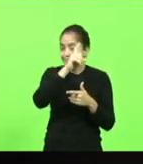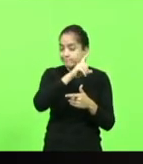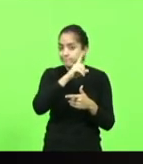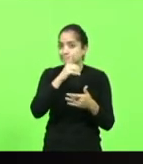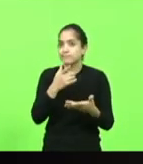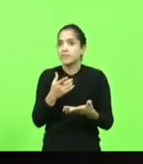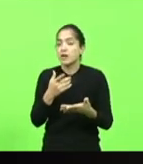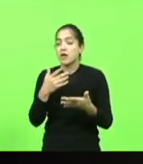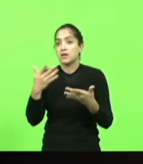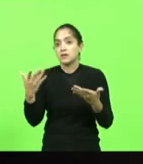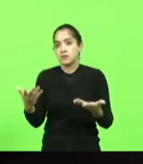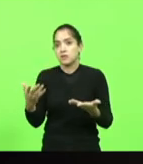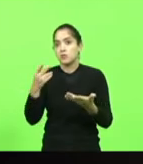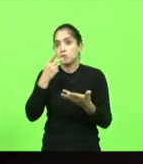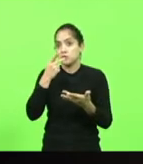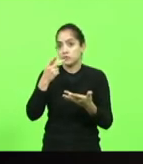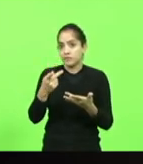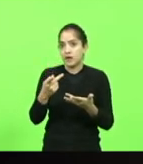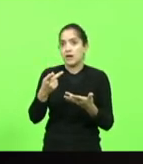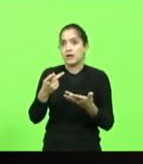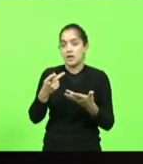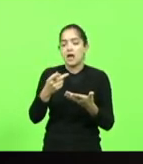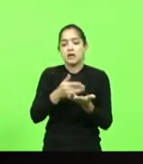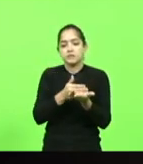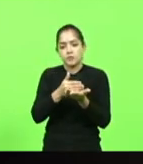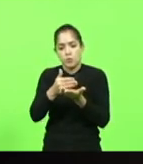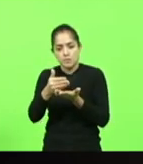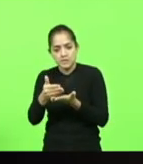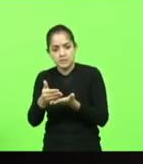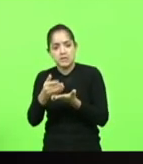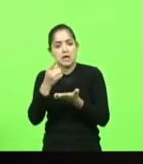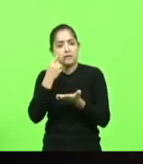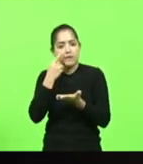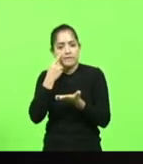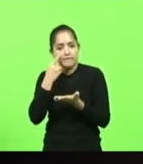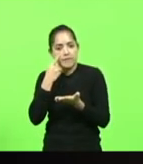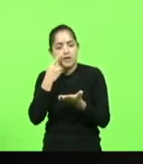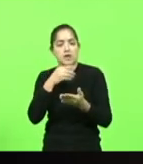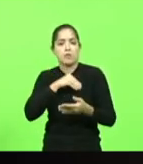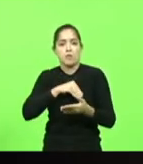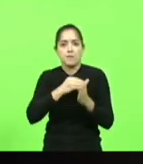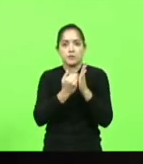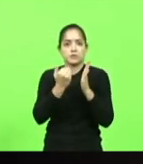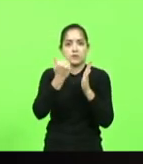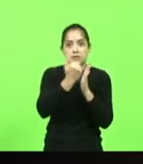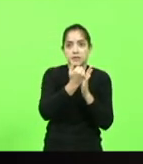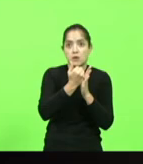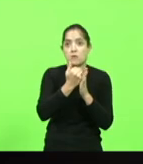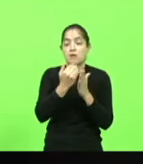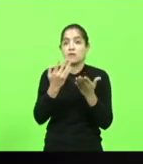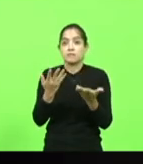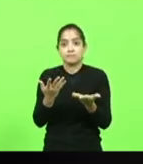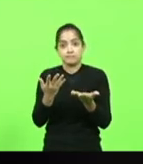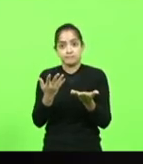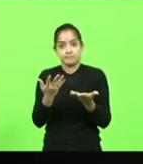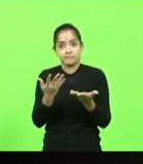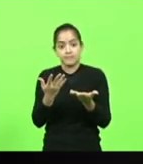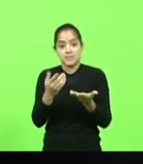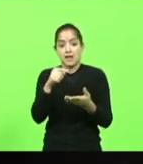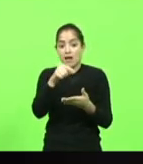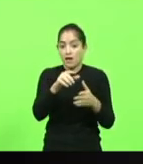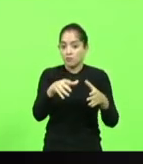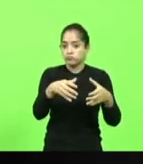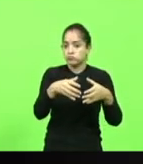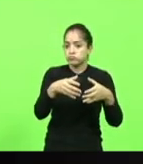se fala em ah não nós vamos começar a tratar do aumento salarial parece para a tropa